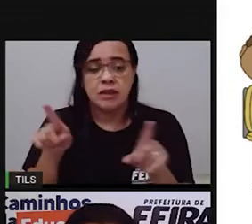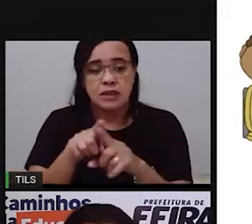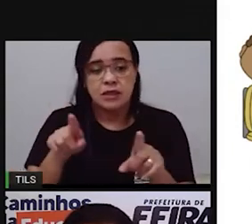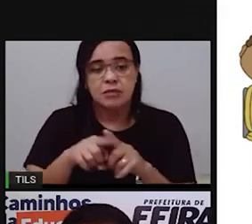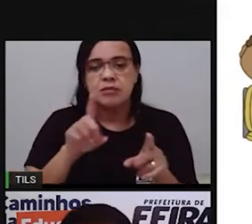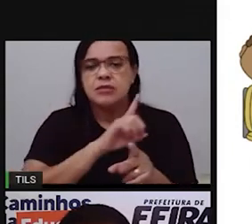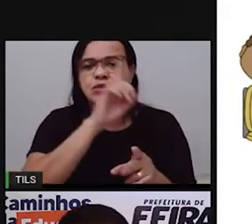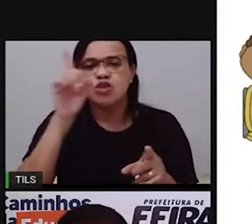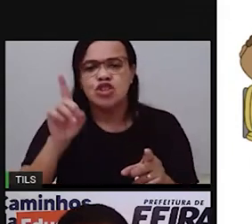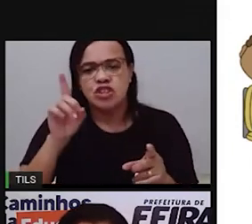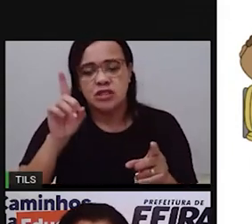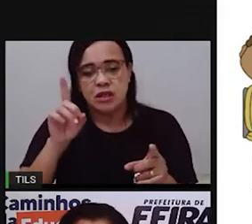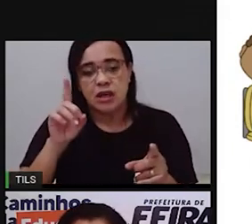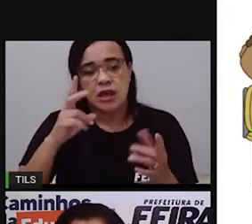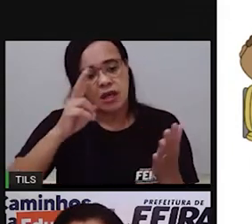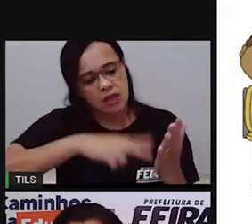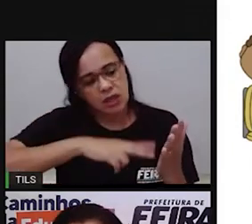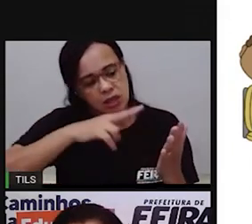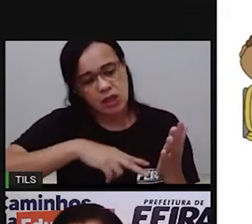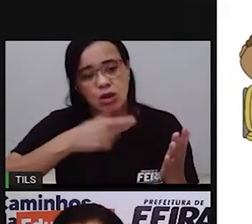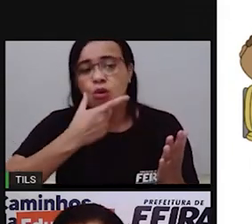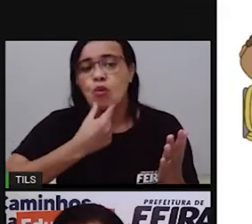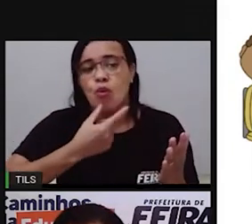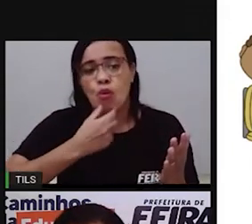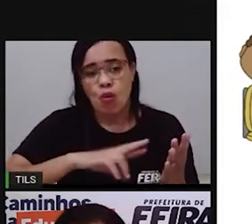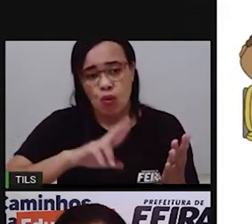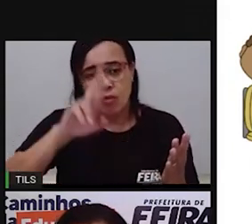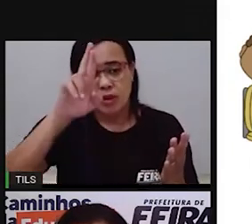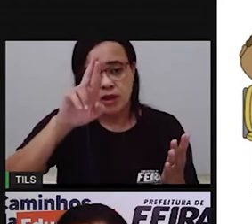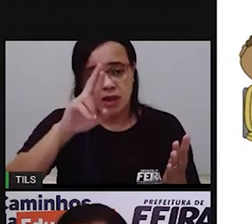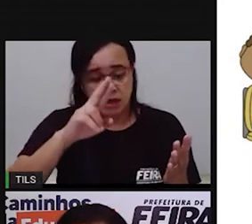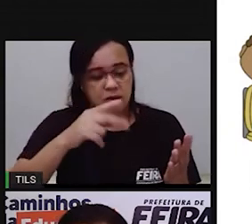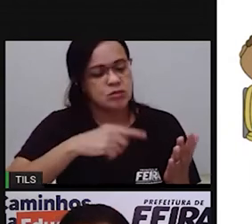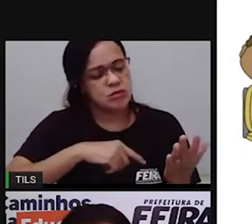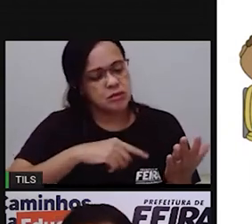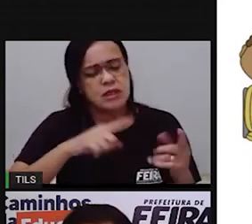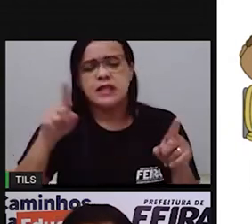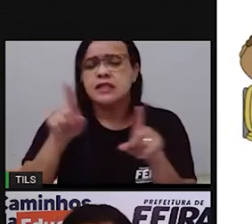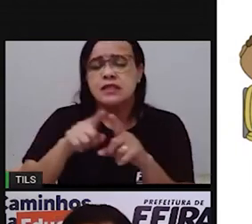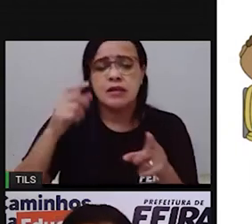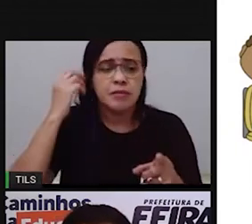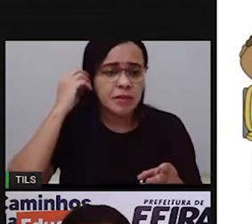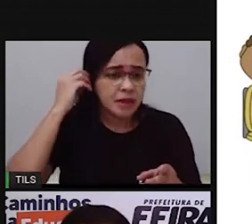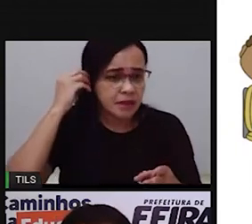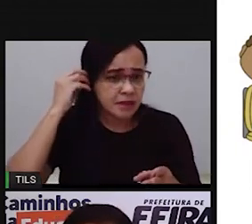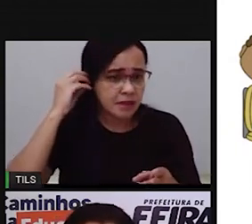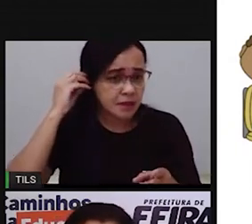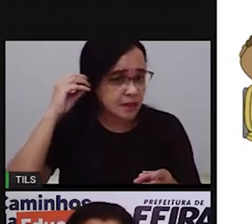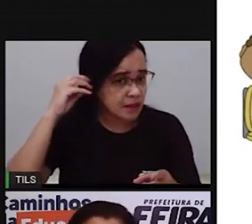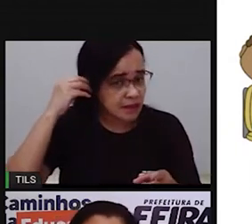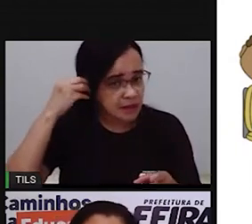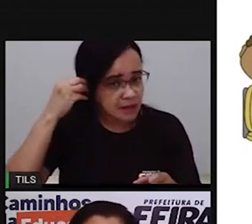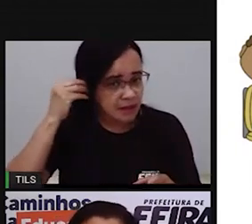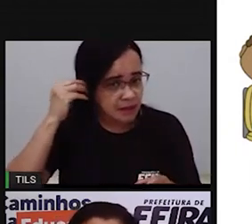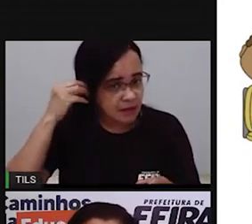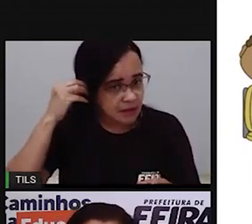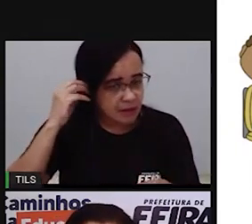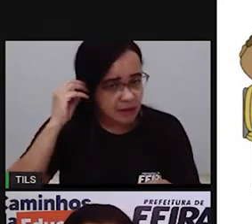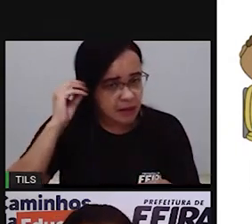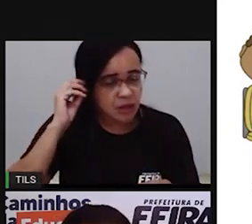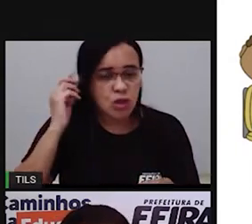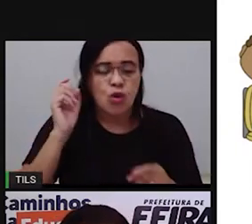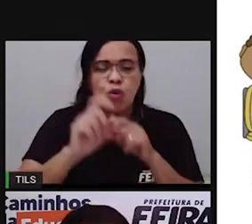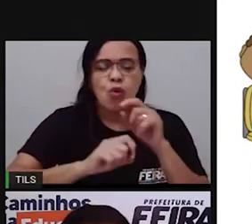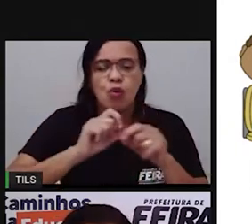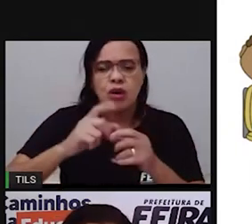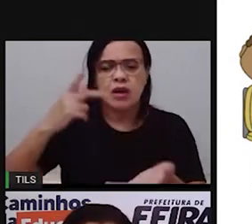que a leitura foi feita e também a indicação da quantidade do valor em reais que a família vai